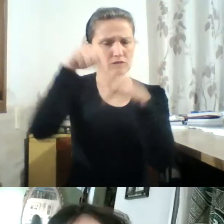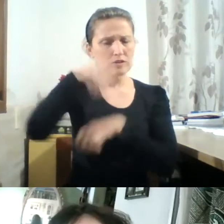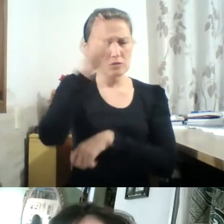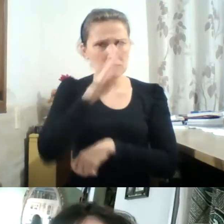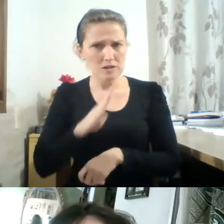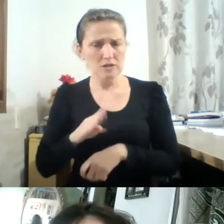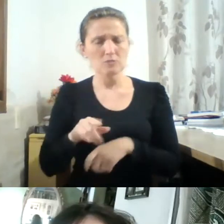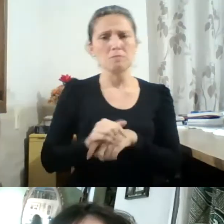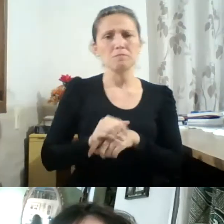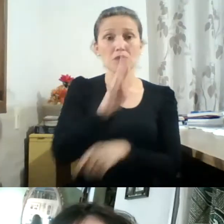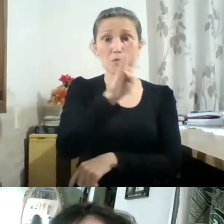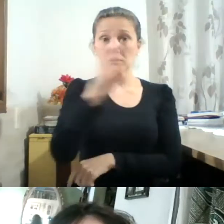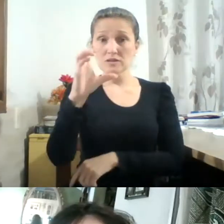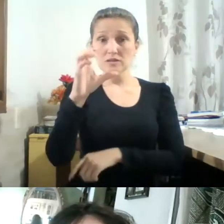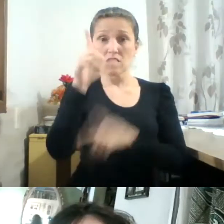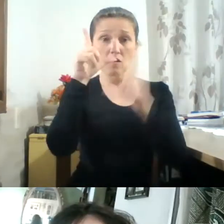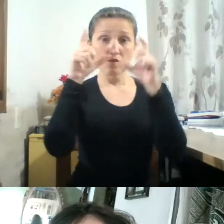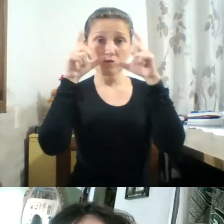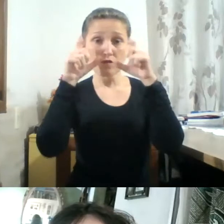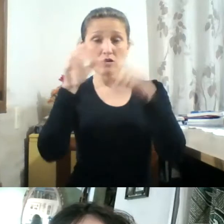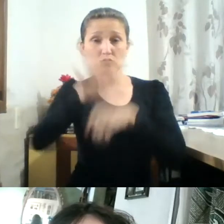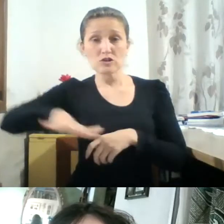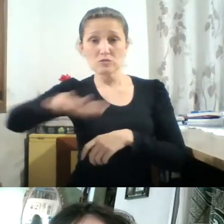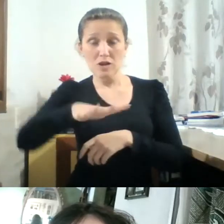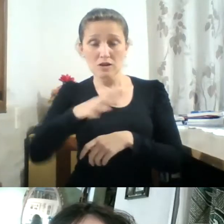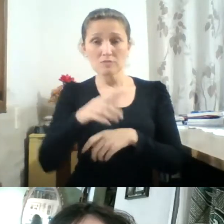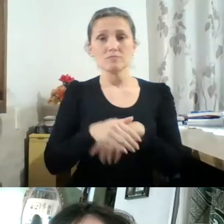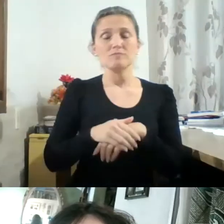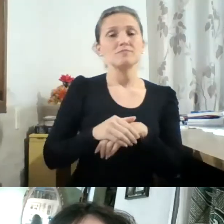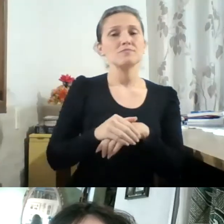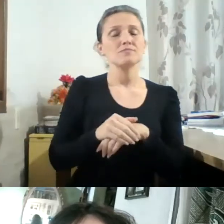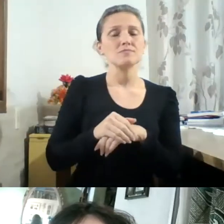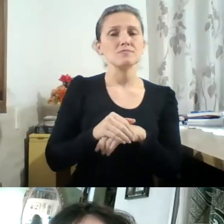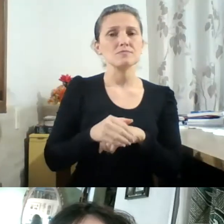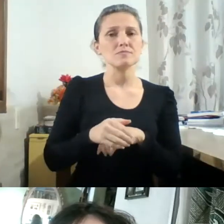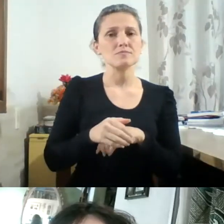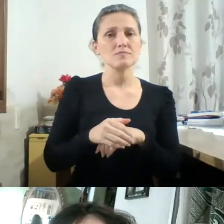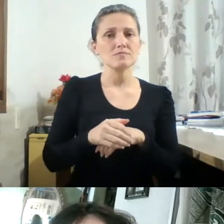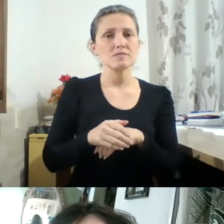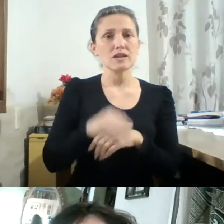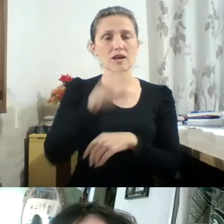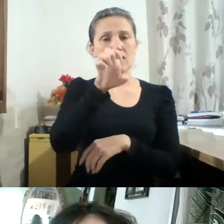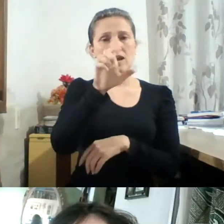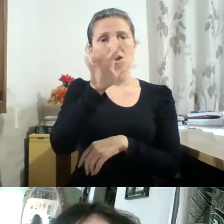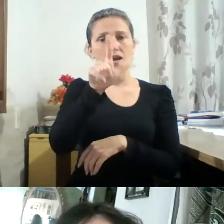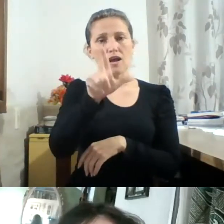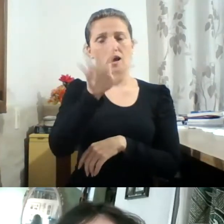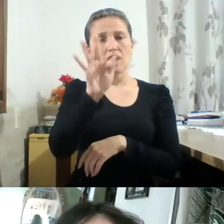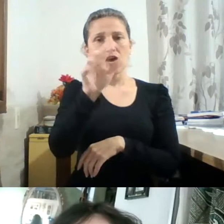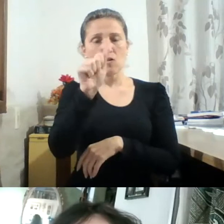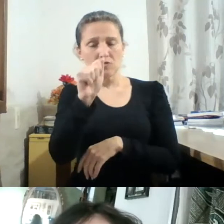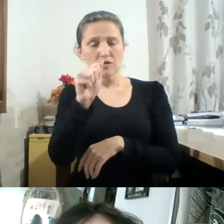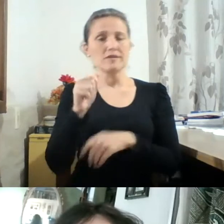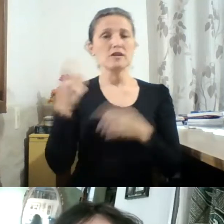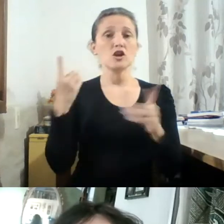BC Foto Espaço, a Galeria Virtual do Balneário Camboriú Foto Festival, o ELFA, o Encontro de Livros de Fotografia de